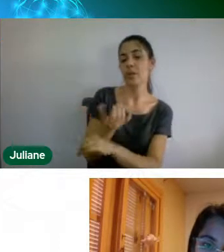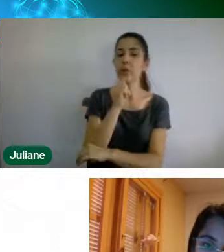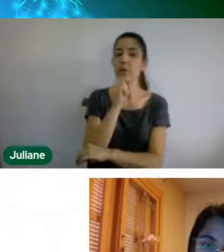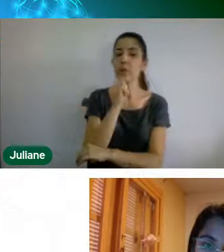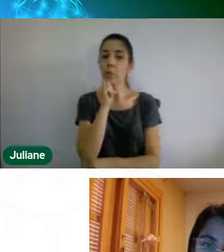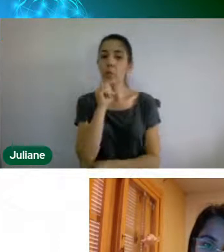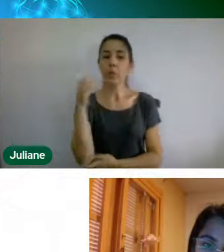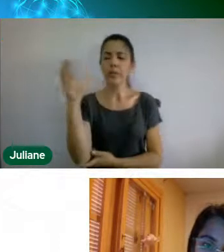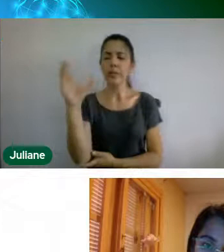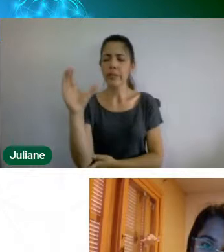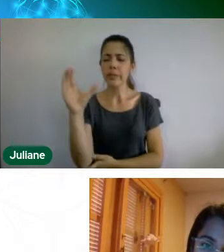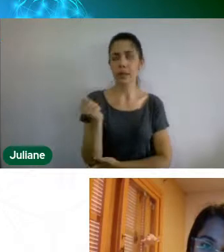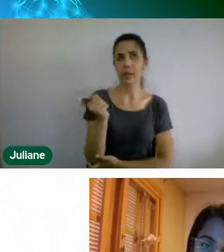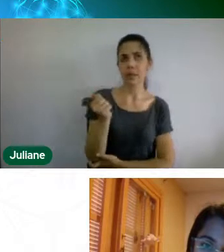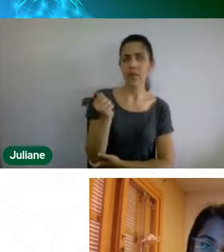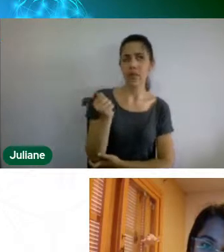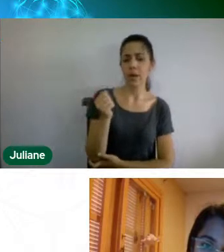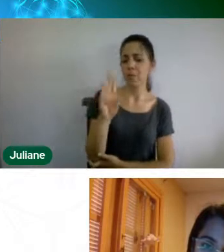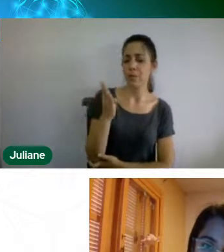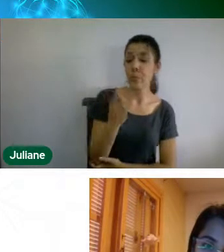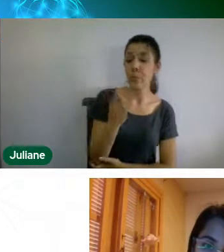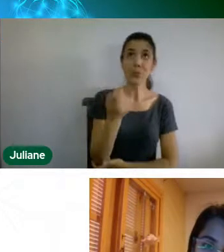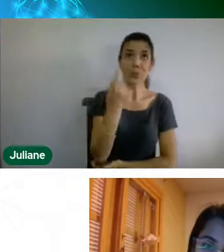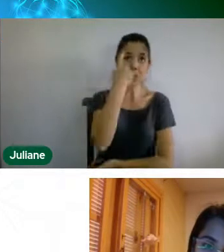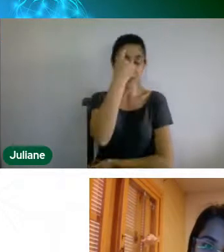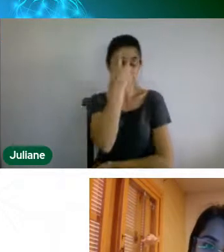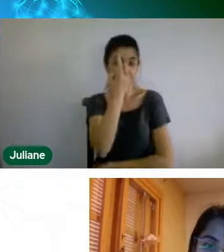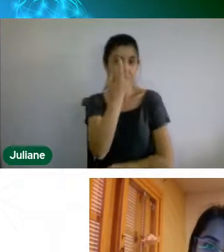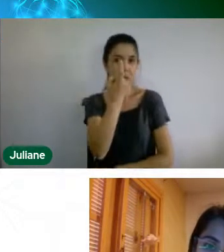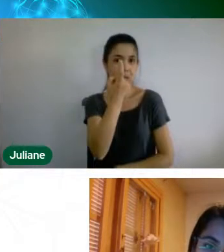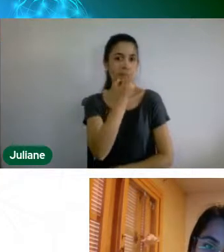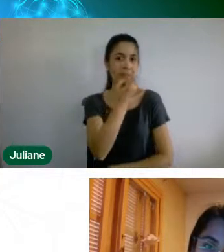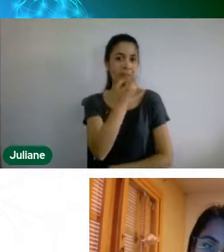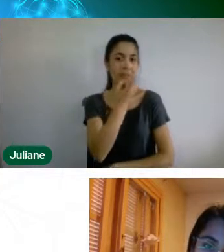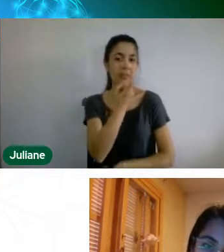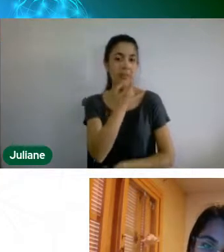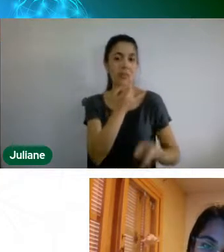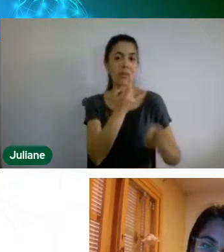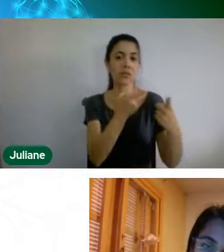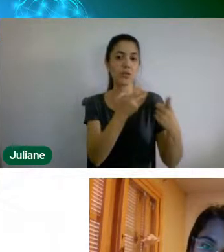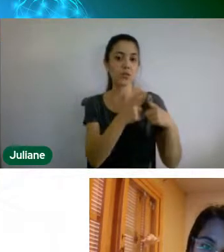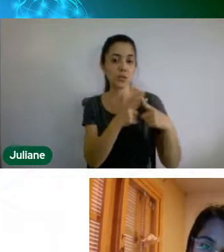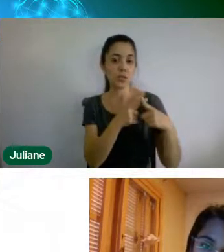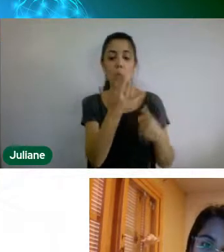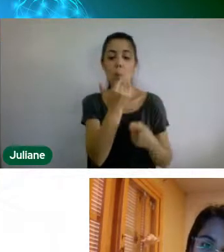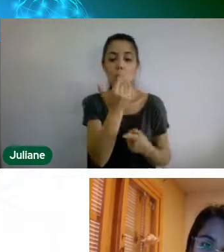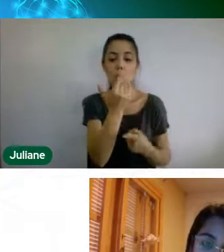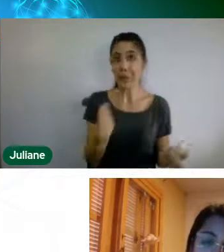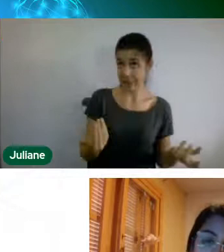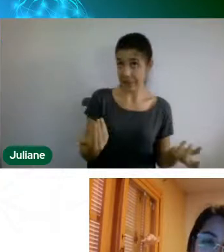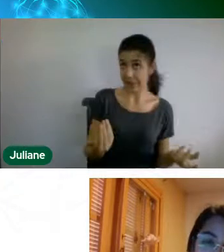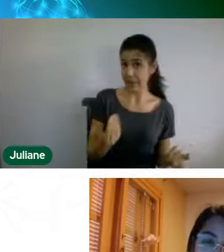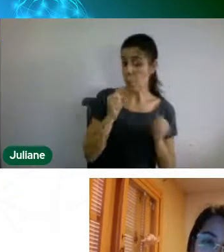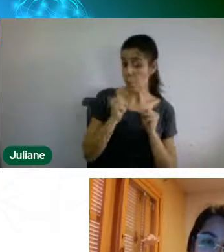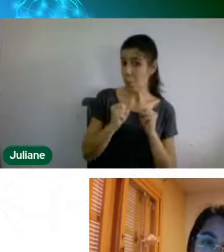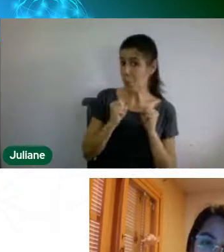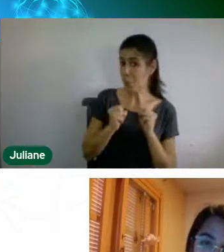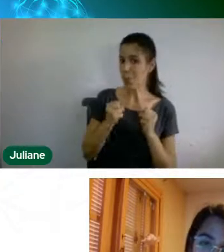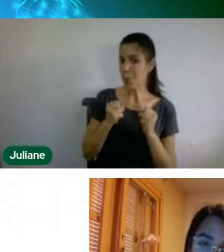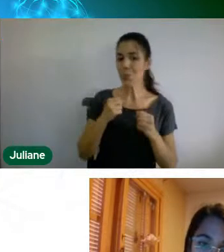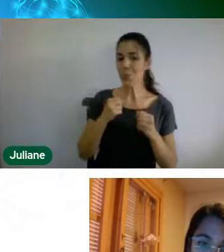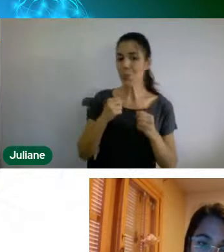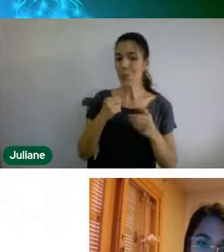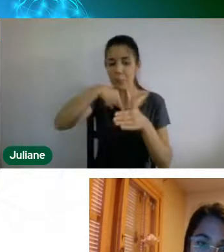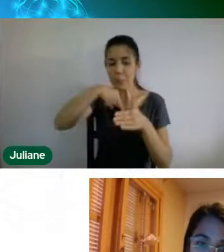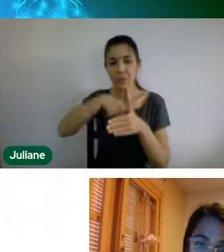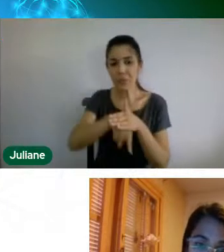hábitos alimentares, que poderia ser explorado, que chama bastante a atenção das crianças, eu não vi, não sei se passou despercebido